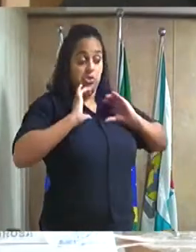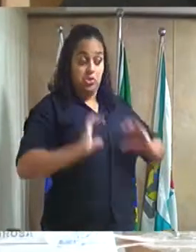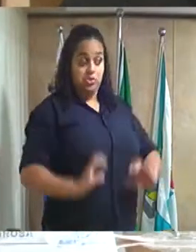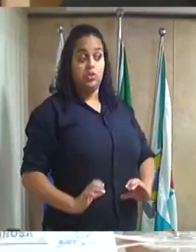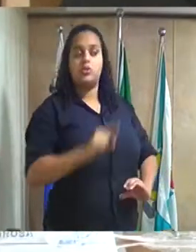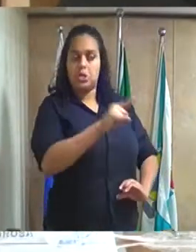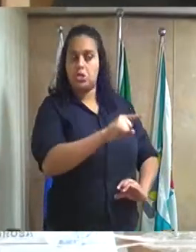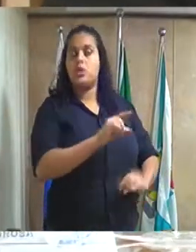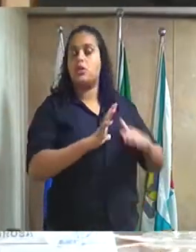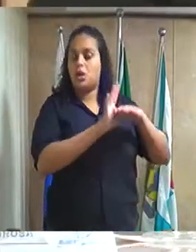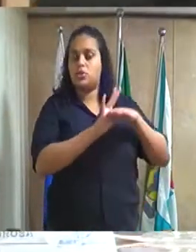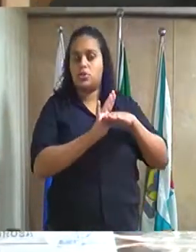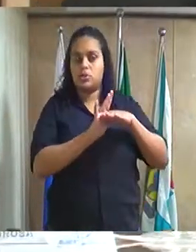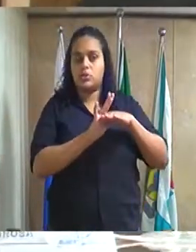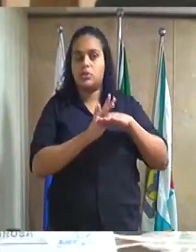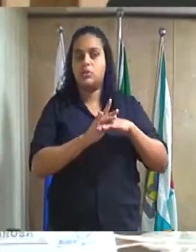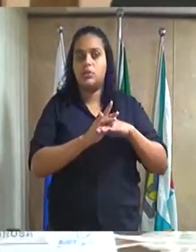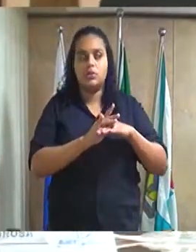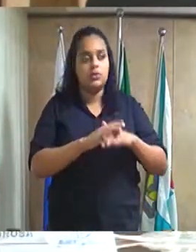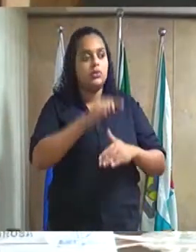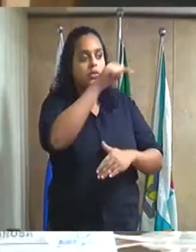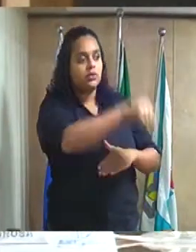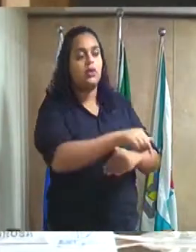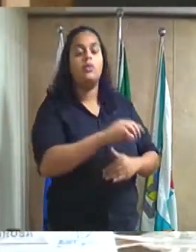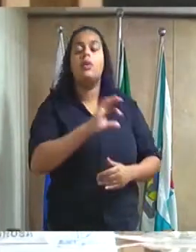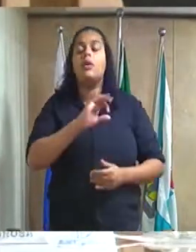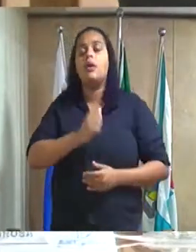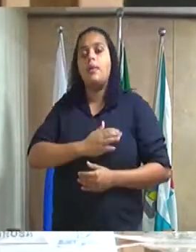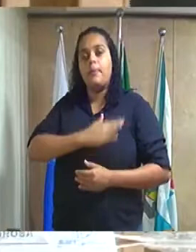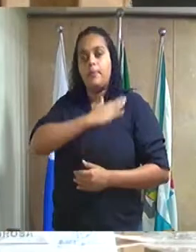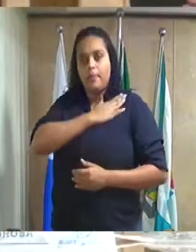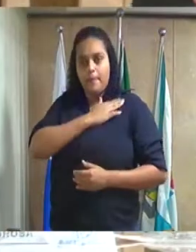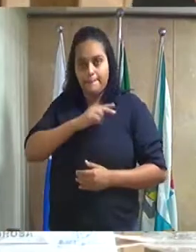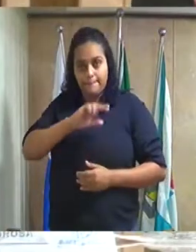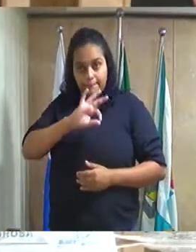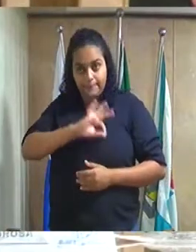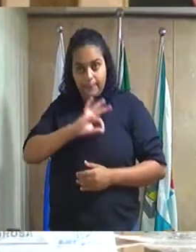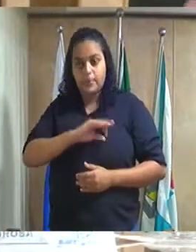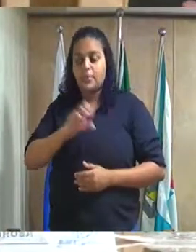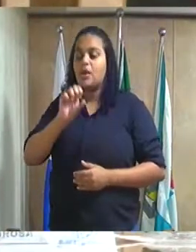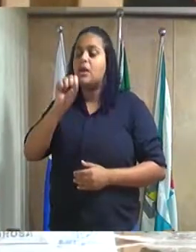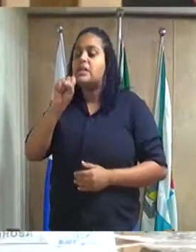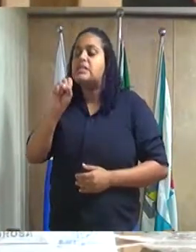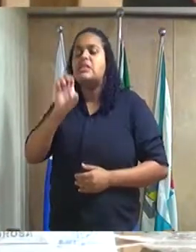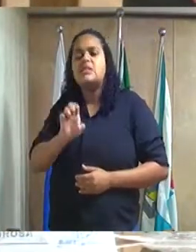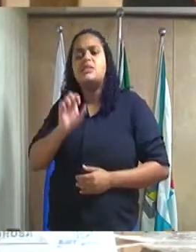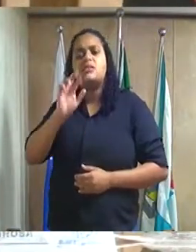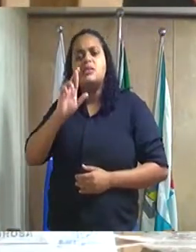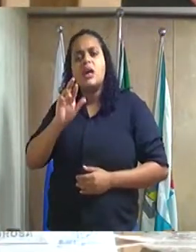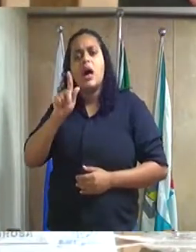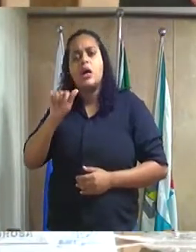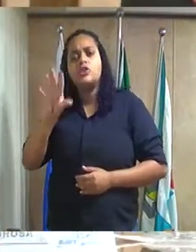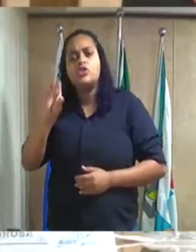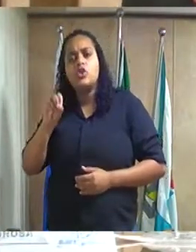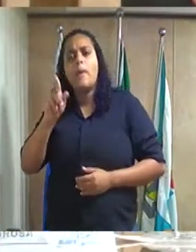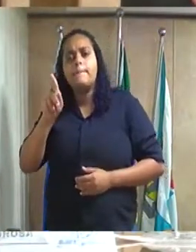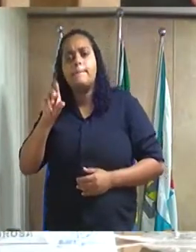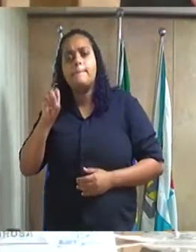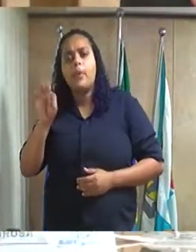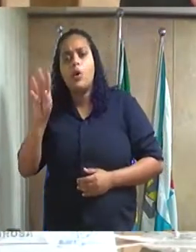que caxiense ao ilustríssimo senhor tenente coronel PM Sérgio Amancio de Souza Porto